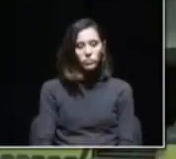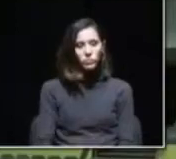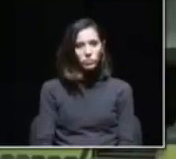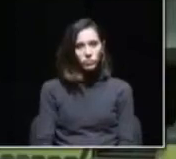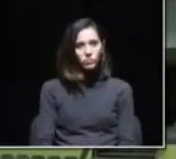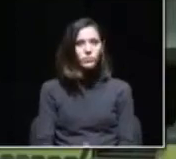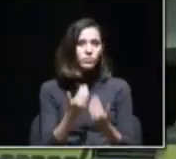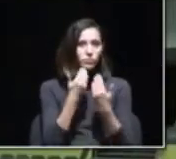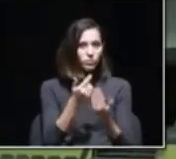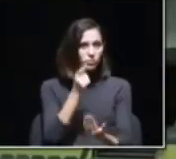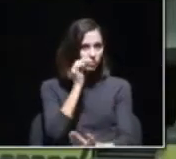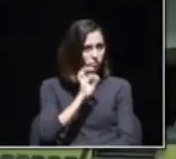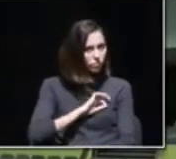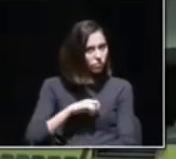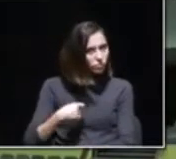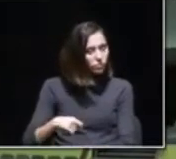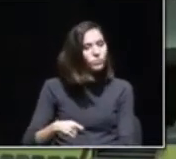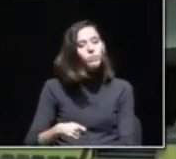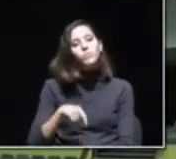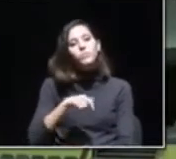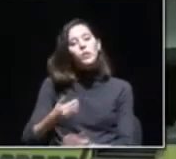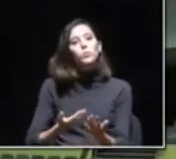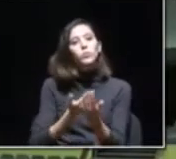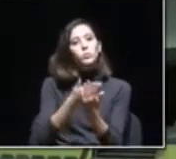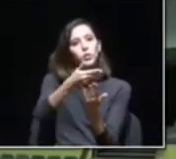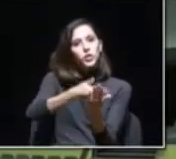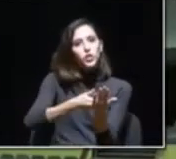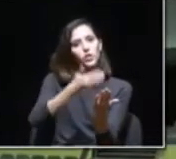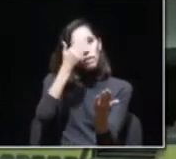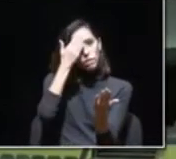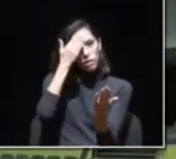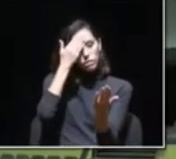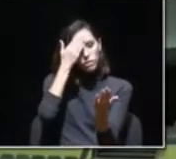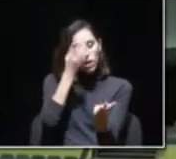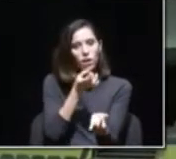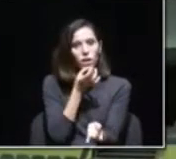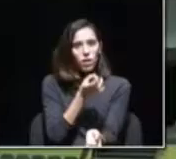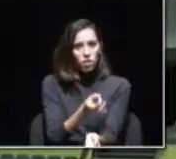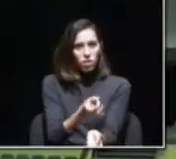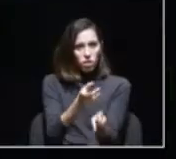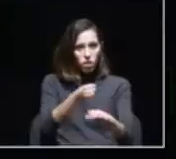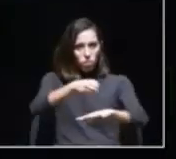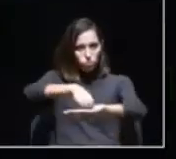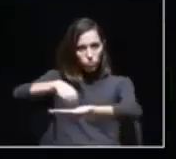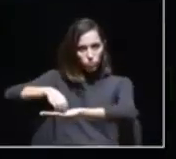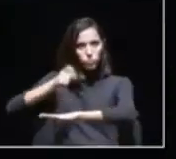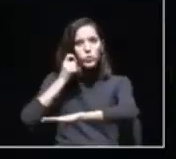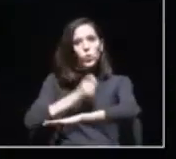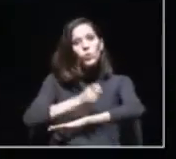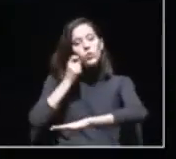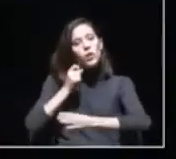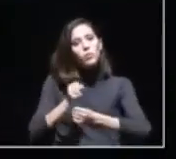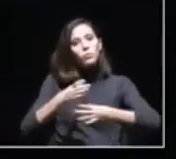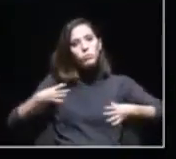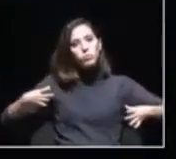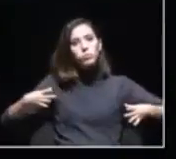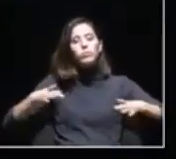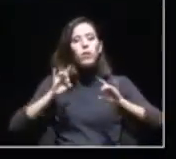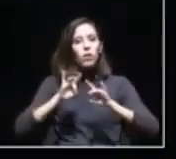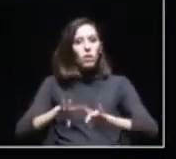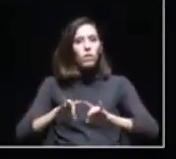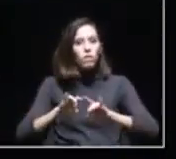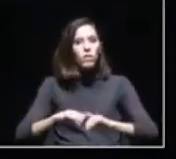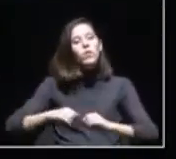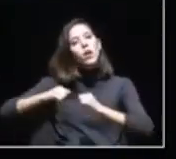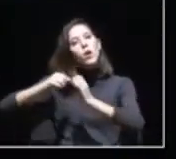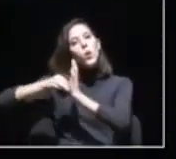Obrigada, Sr. Presidente. Esta proposta prevê acedência e uso de bombais contraceptivos através da celebração de contratos entre a Câmara Municipal